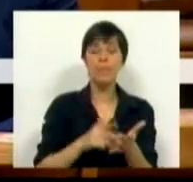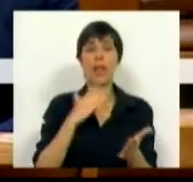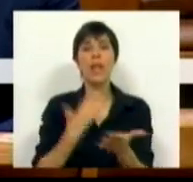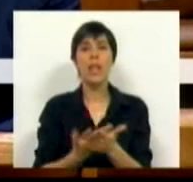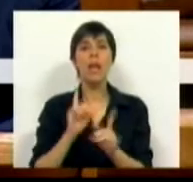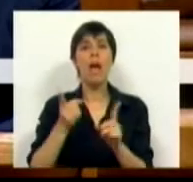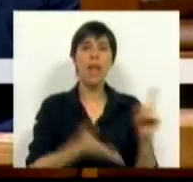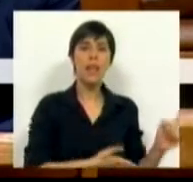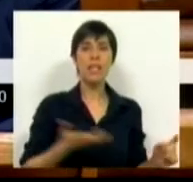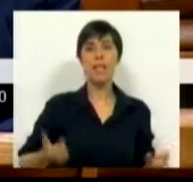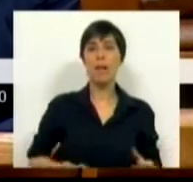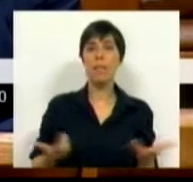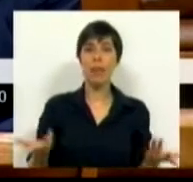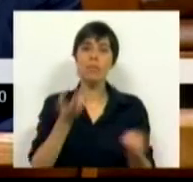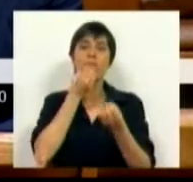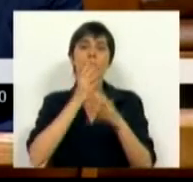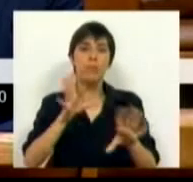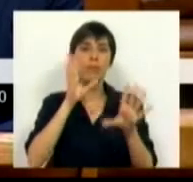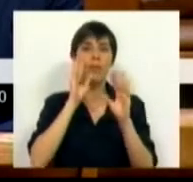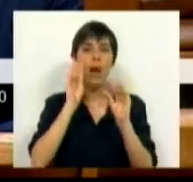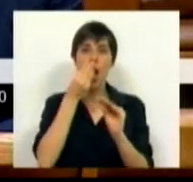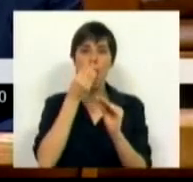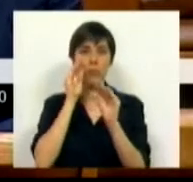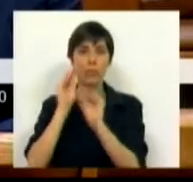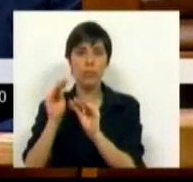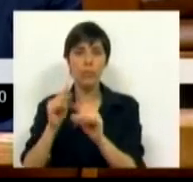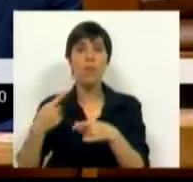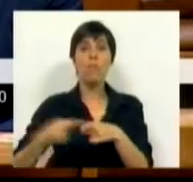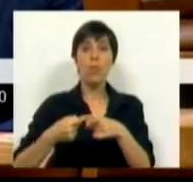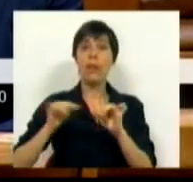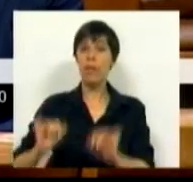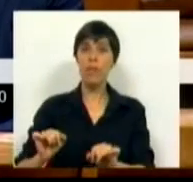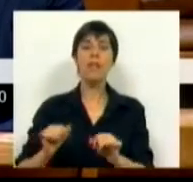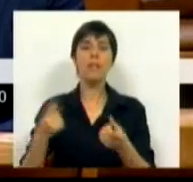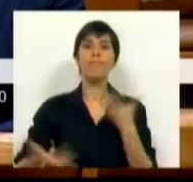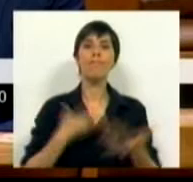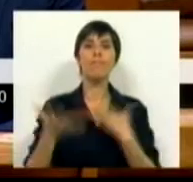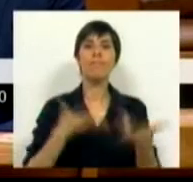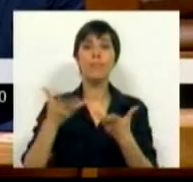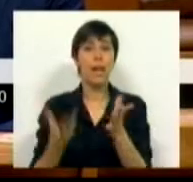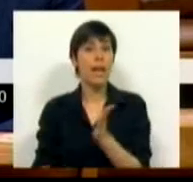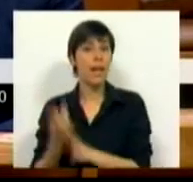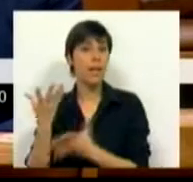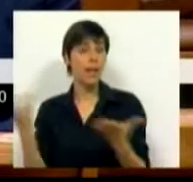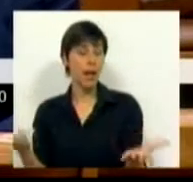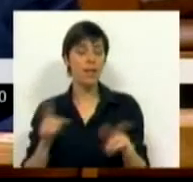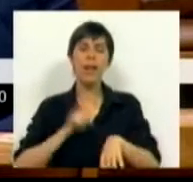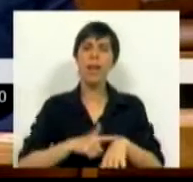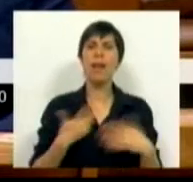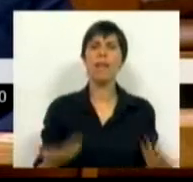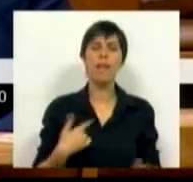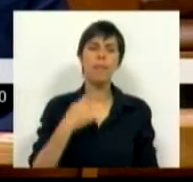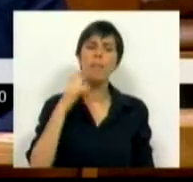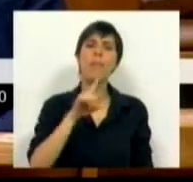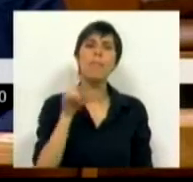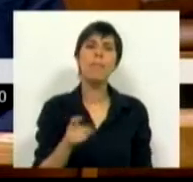lançou-as no desemprego. Perderam-se os formandos, a sua motivação e a dinâmica criada. É tempo para